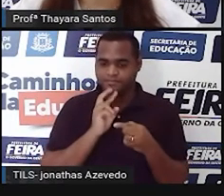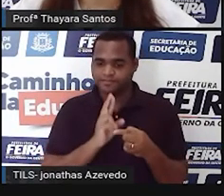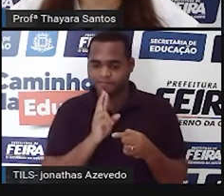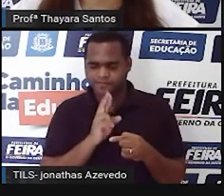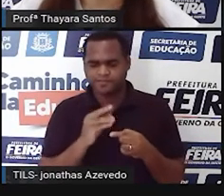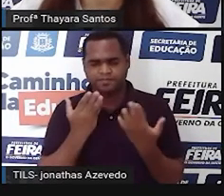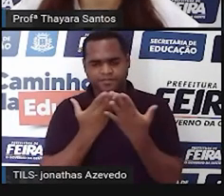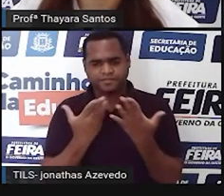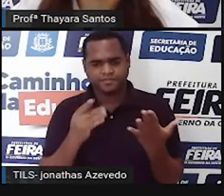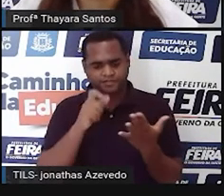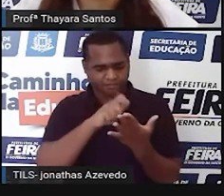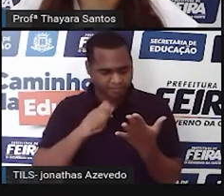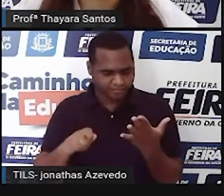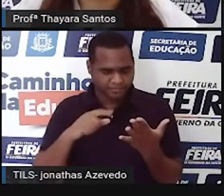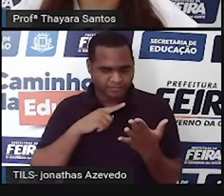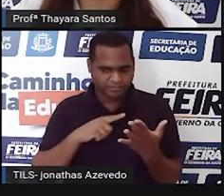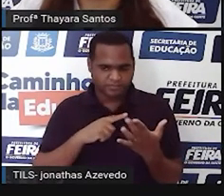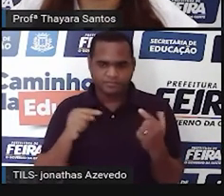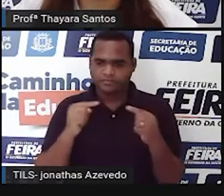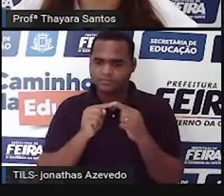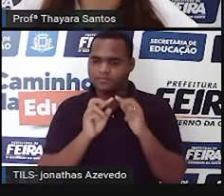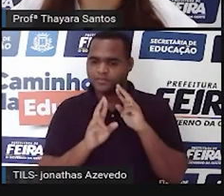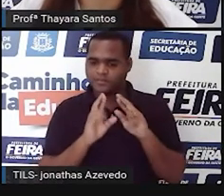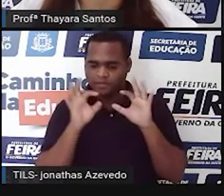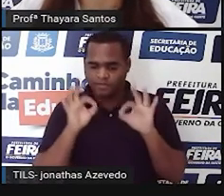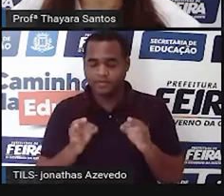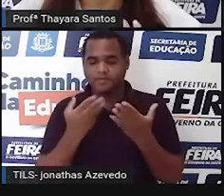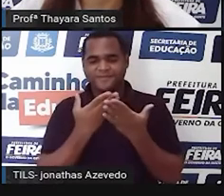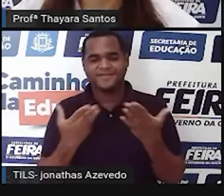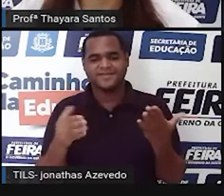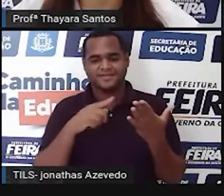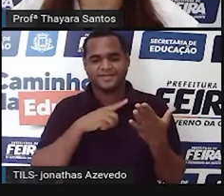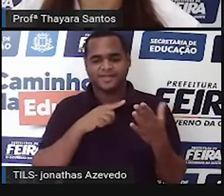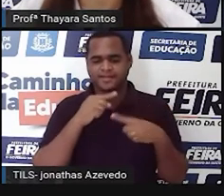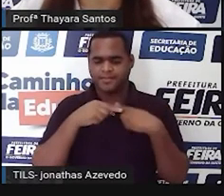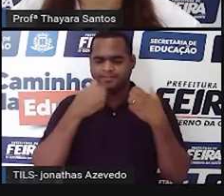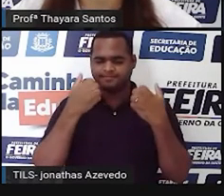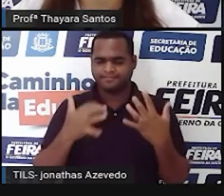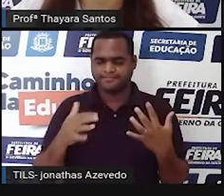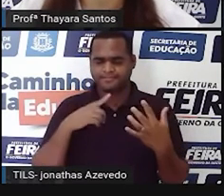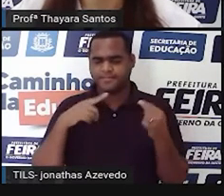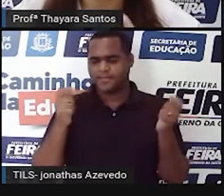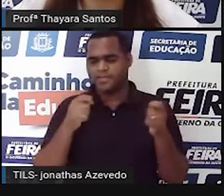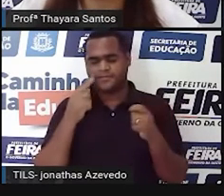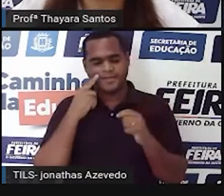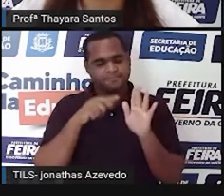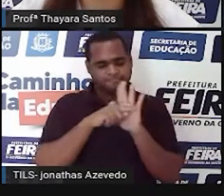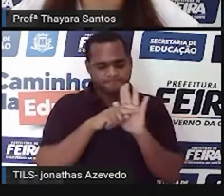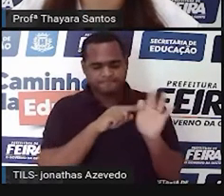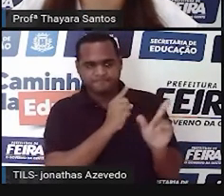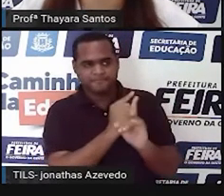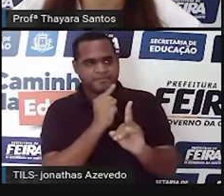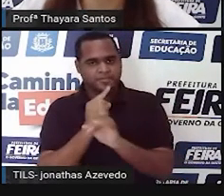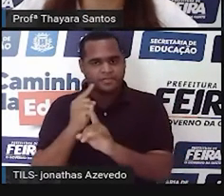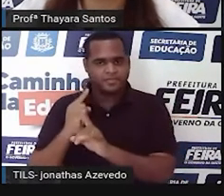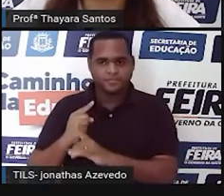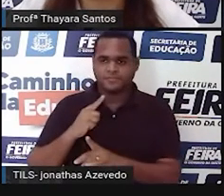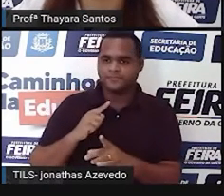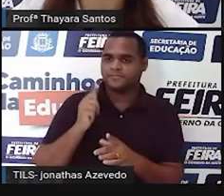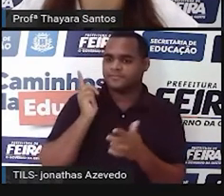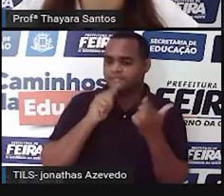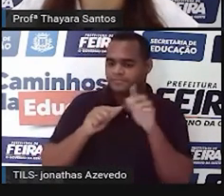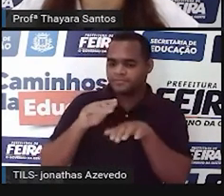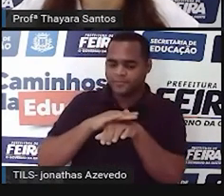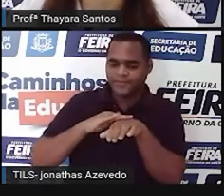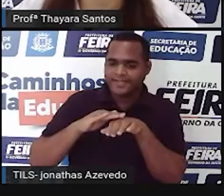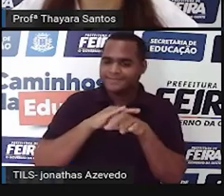vocês já anotam essas respostas de vocês aí, e logo em seguida, a gente vem fazendo a correção e conversando um